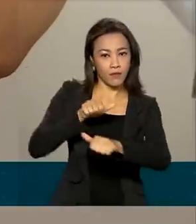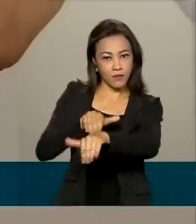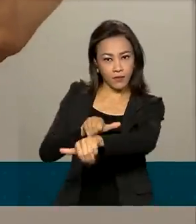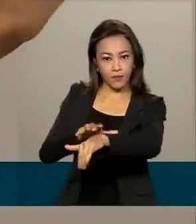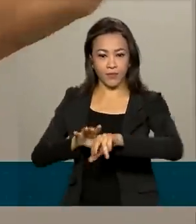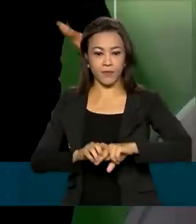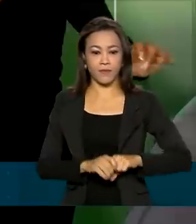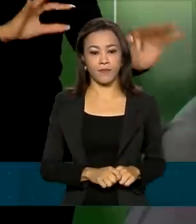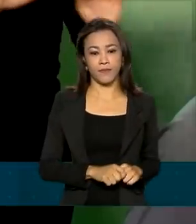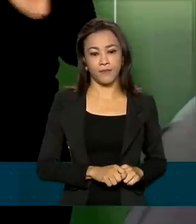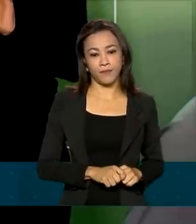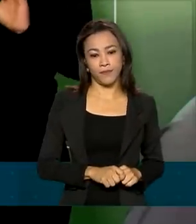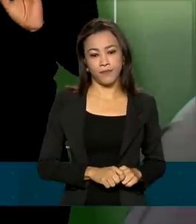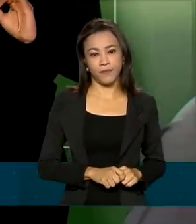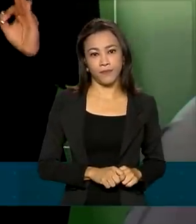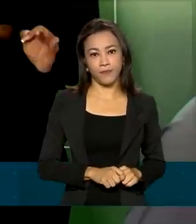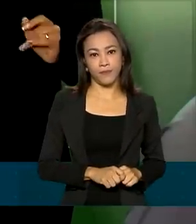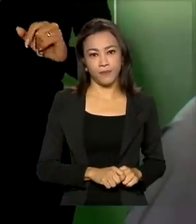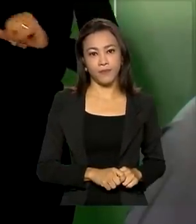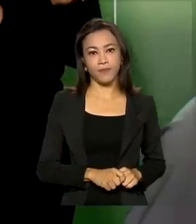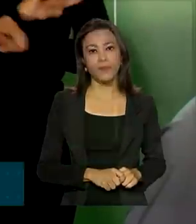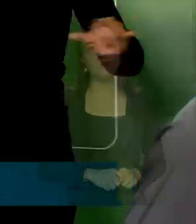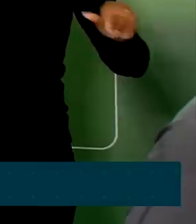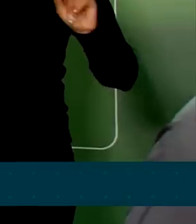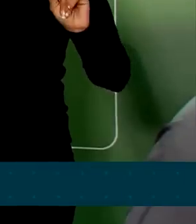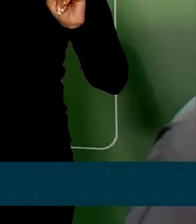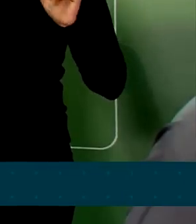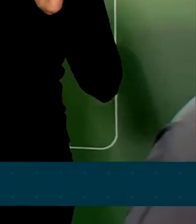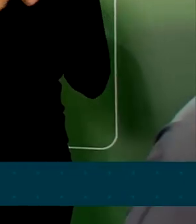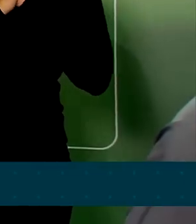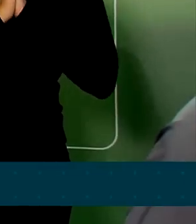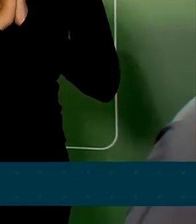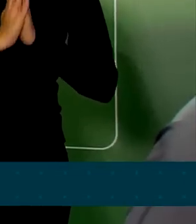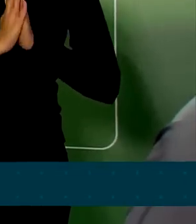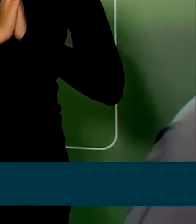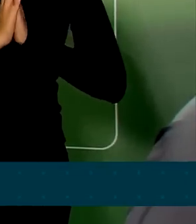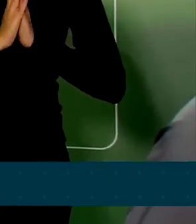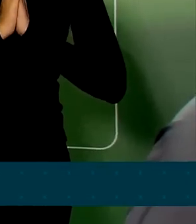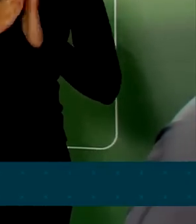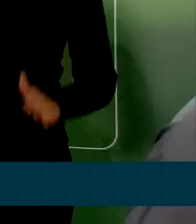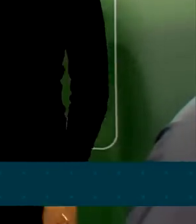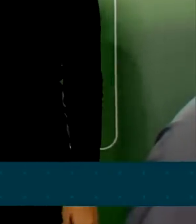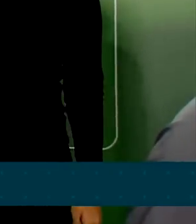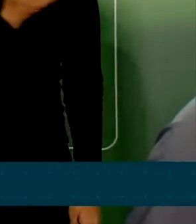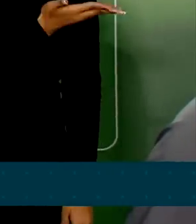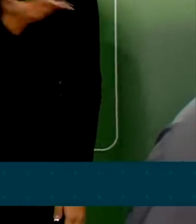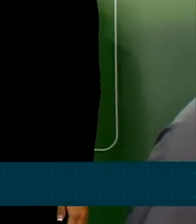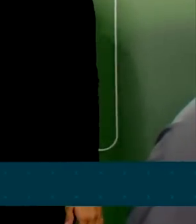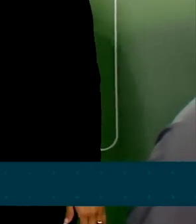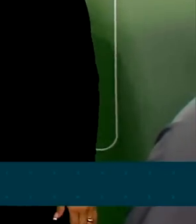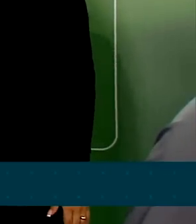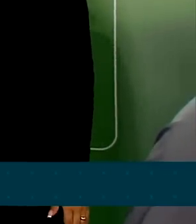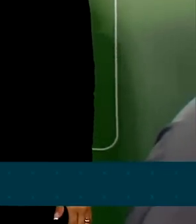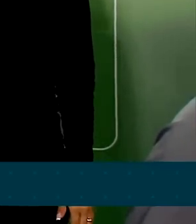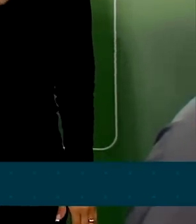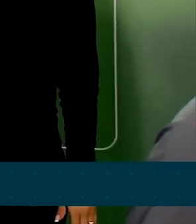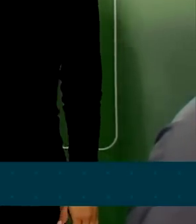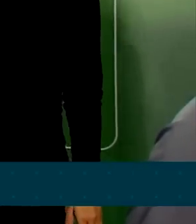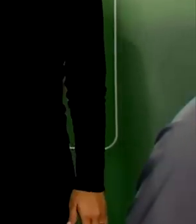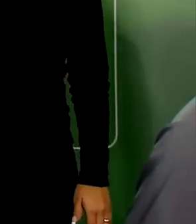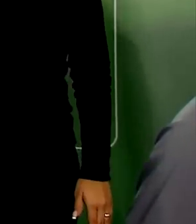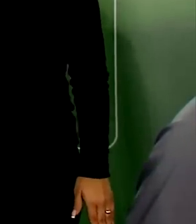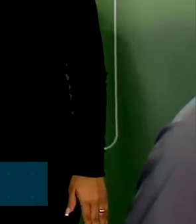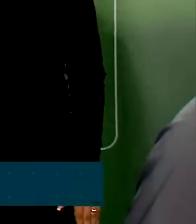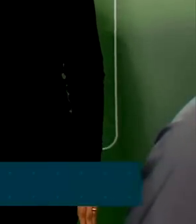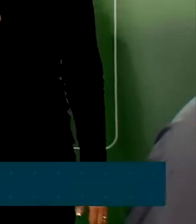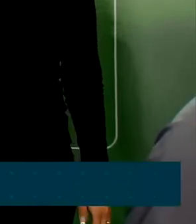Aproveito agora para fazer um apelo a todos os pais e mães, avós